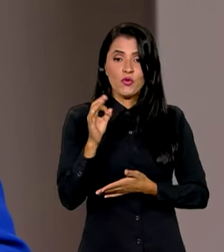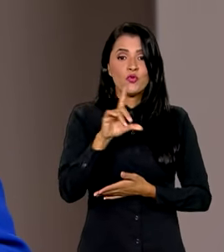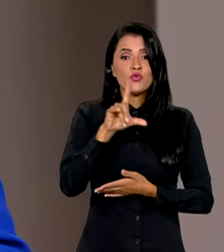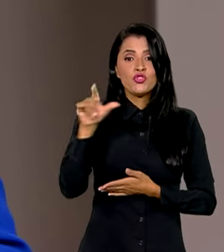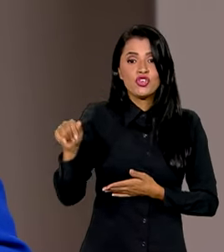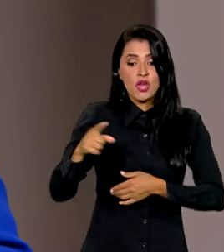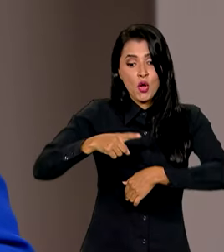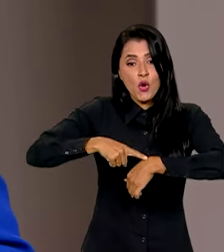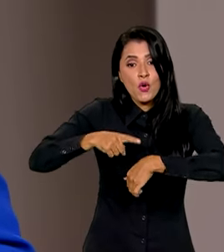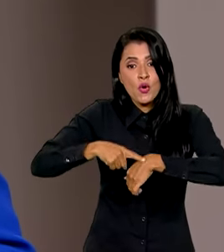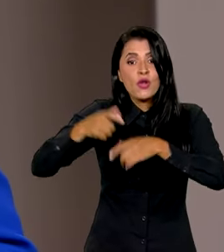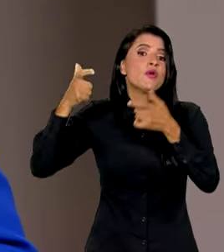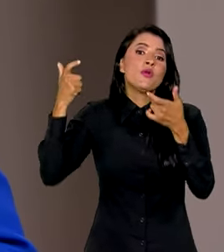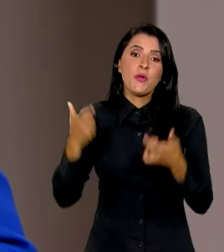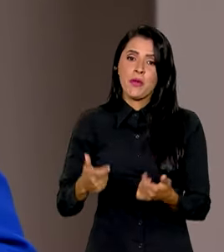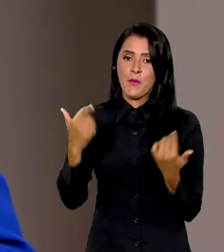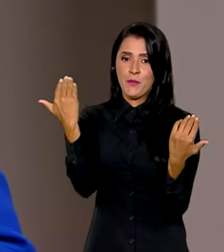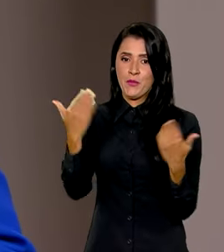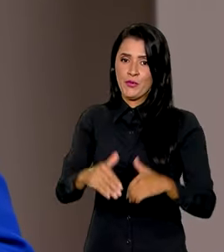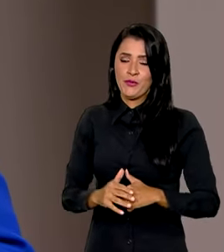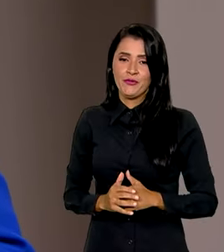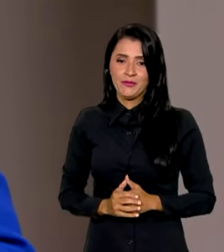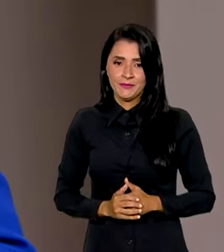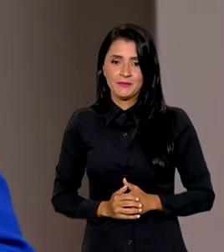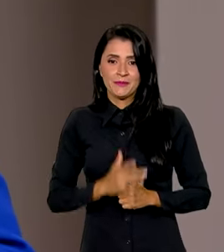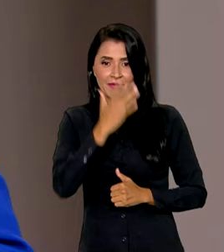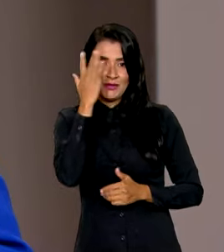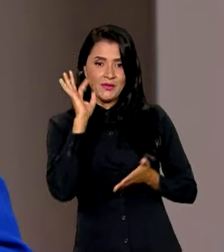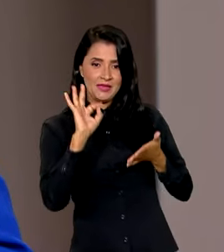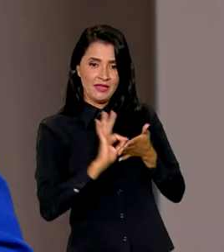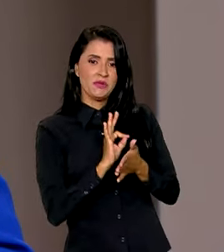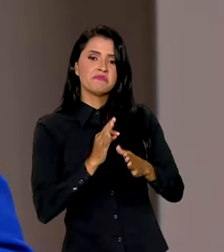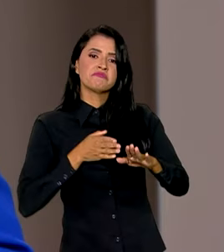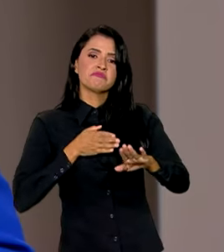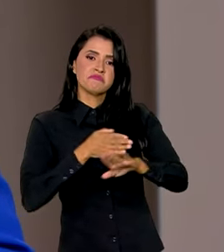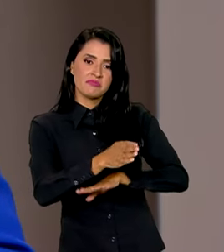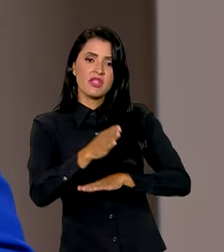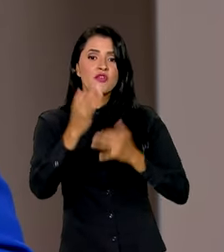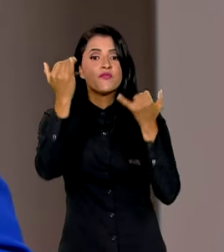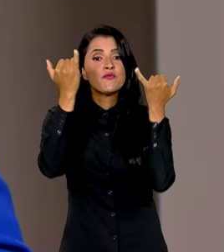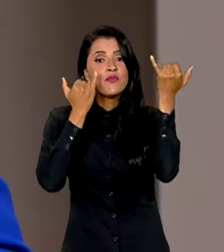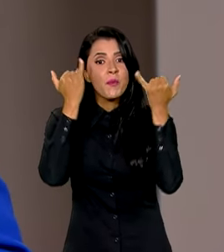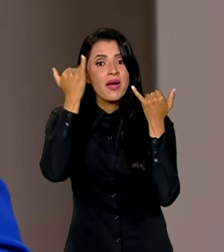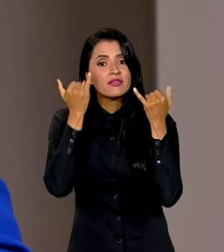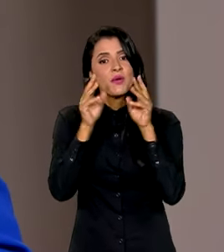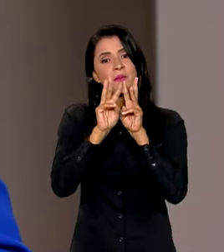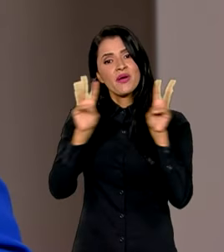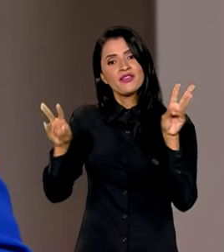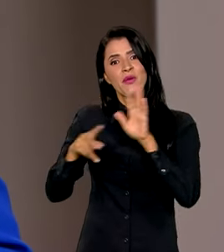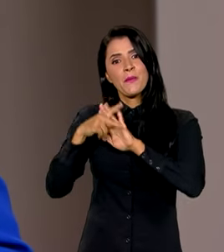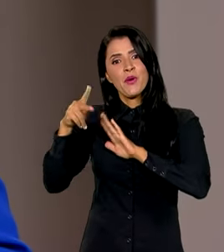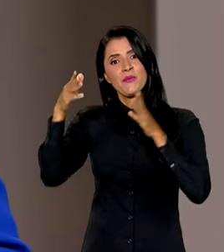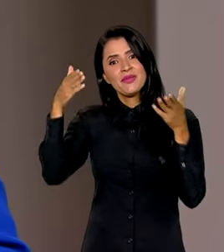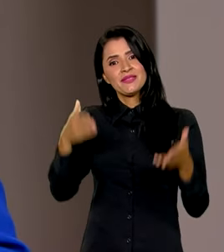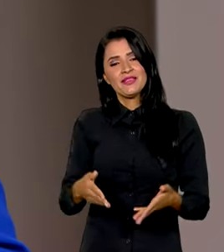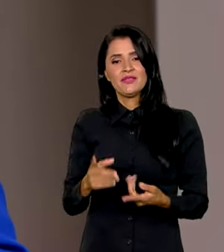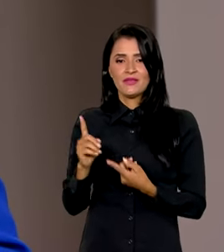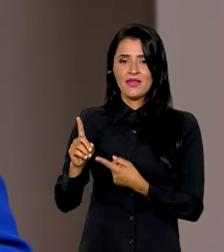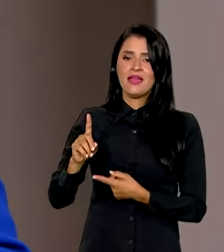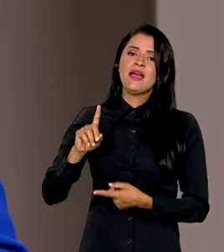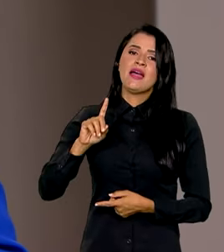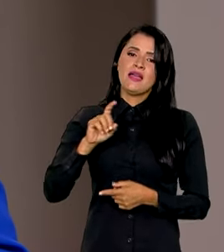data, hora e local de prova. Os inscritos poderão acessar as informações pela página do participante em